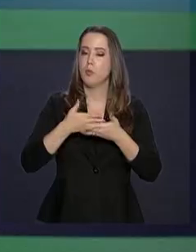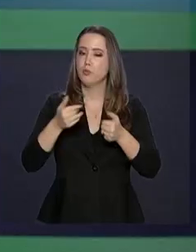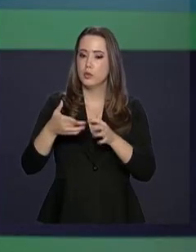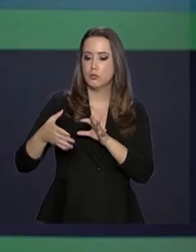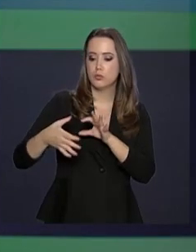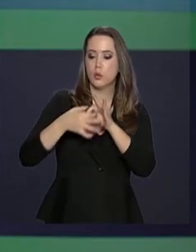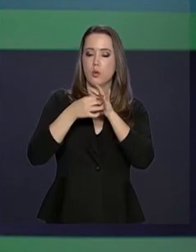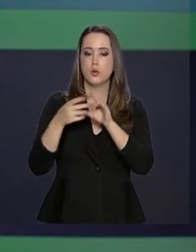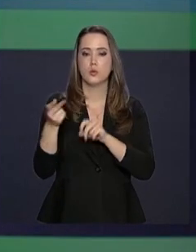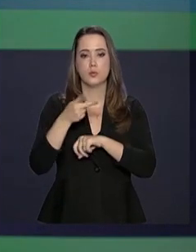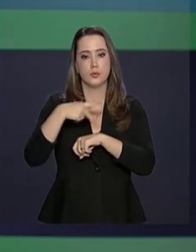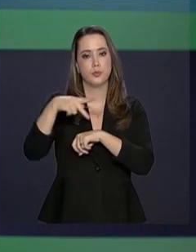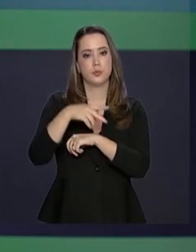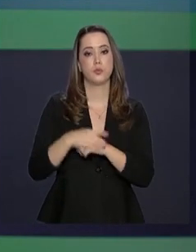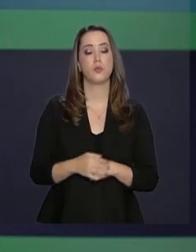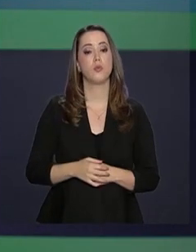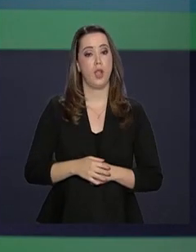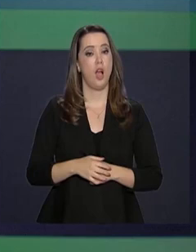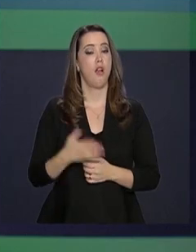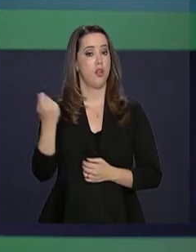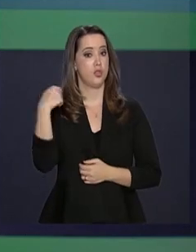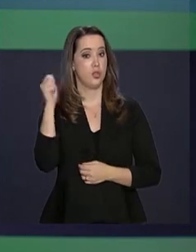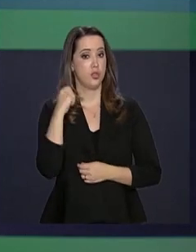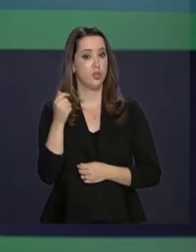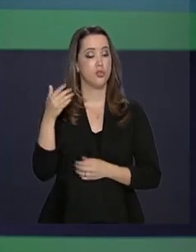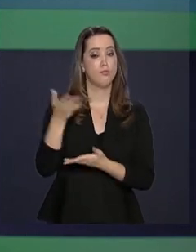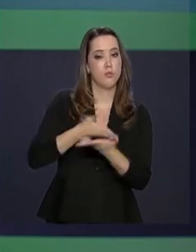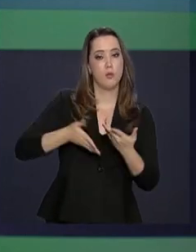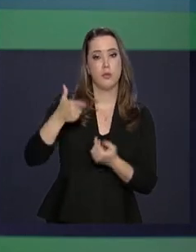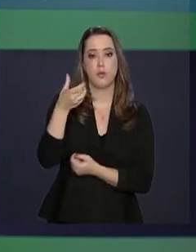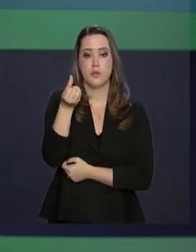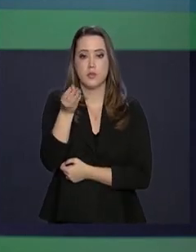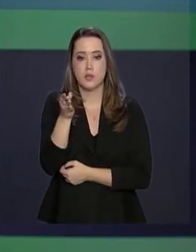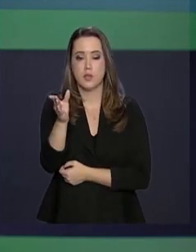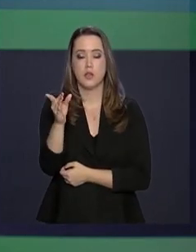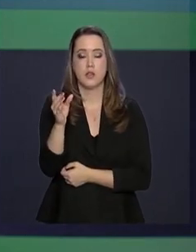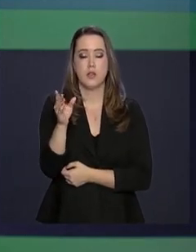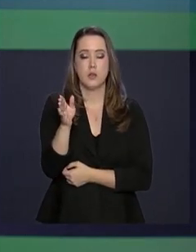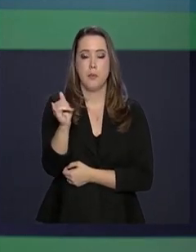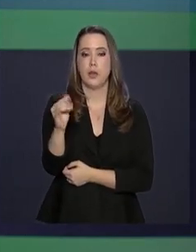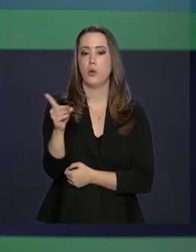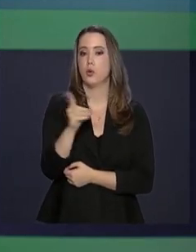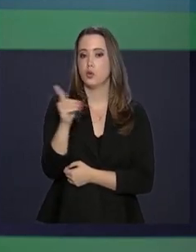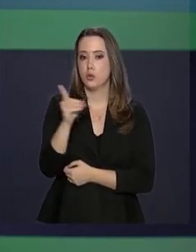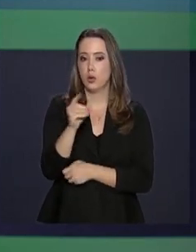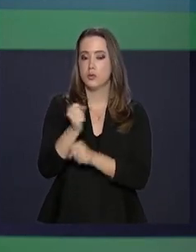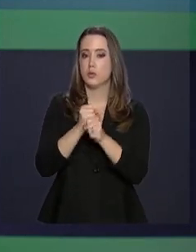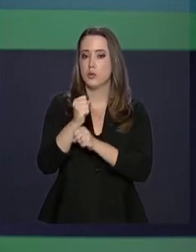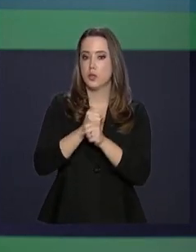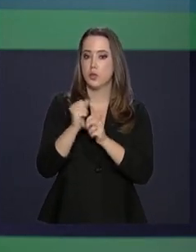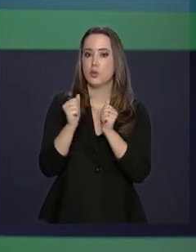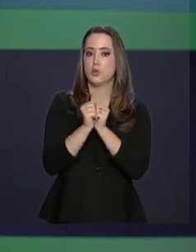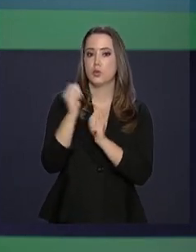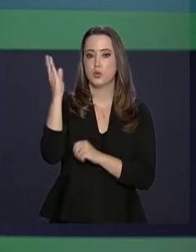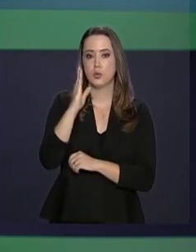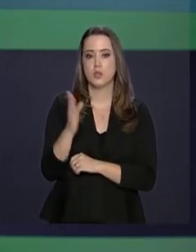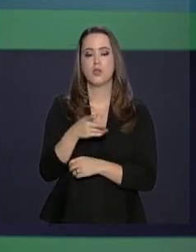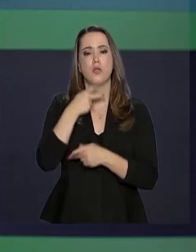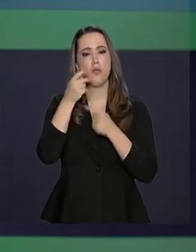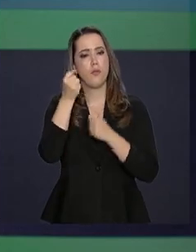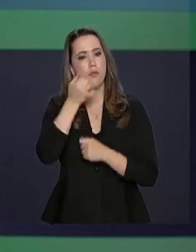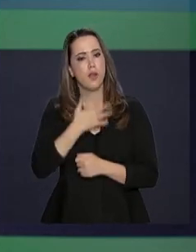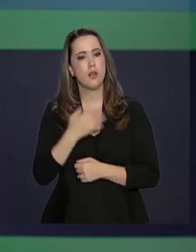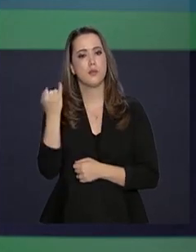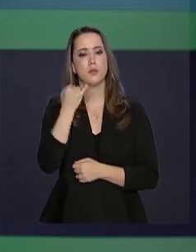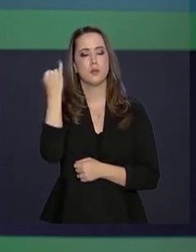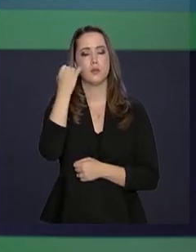países. A Argentina movimenta 26 bilhões de dólares por ano junto com o Brasil. Em discurso, Bolsonaro destaca a importância de